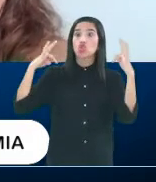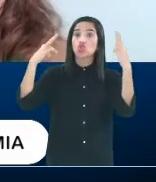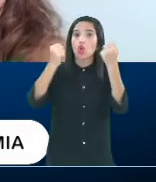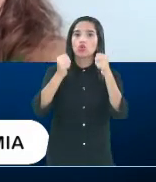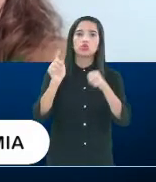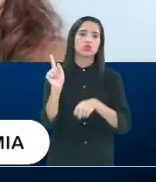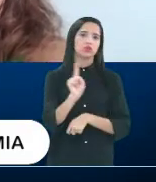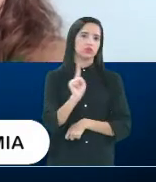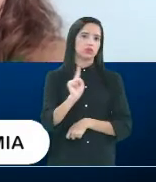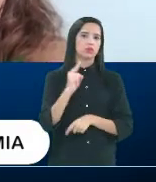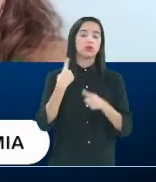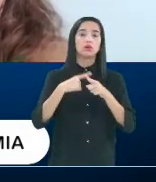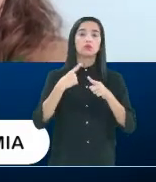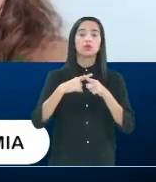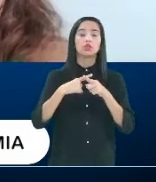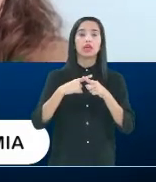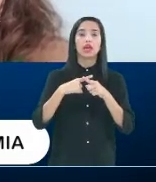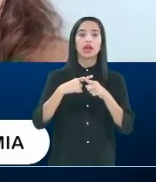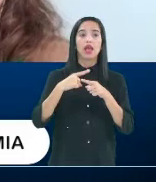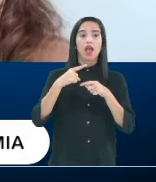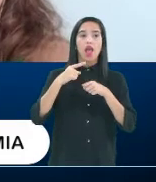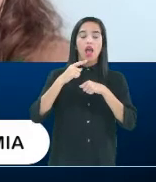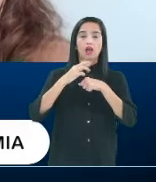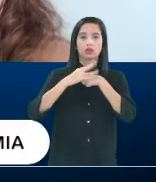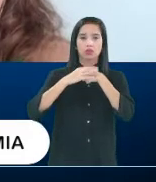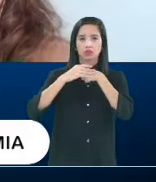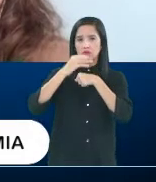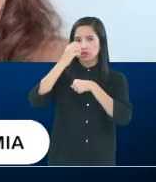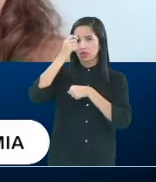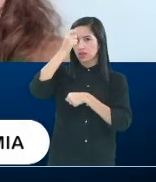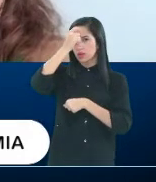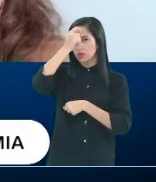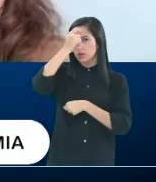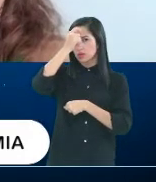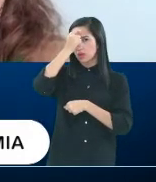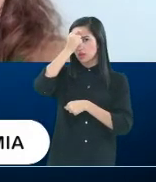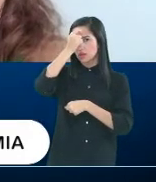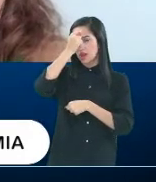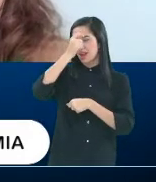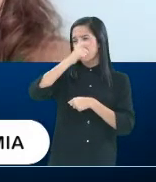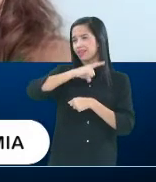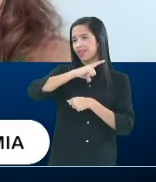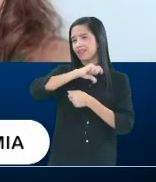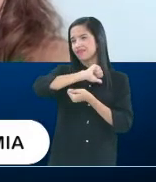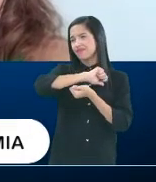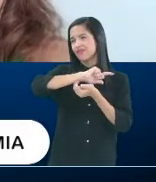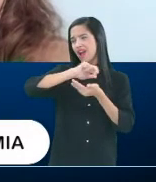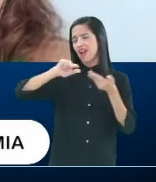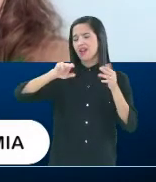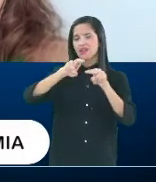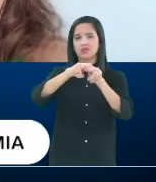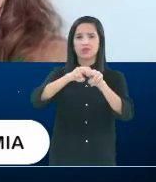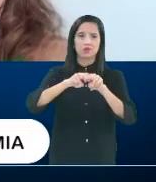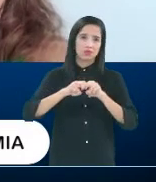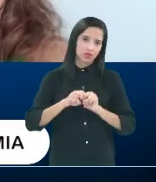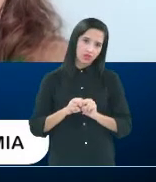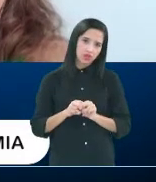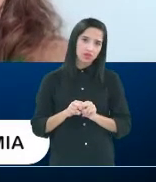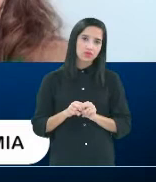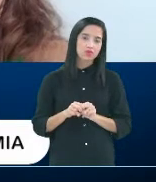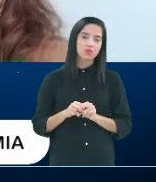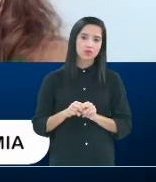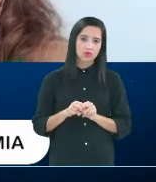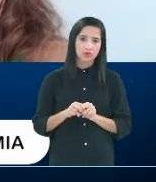manifestação de transtornos mentais, ele depende de várias coisas, né? a gente